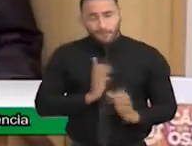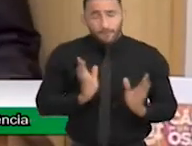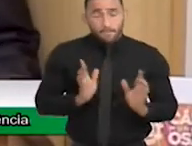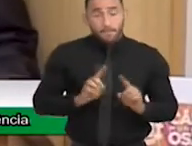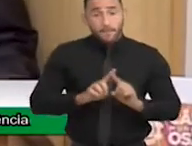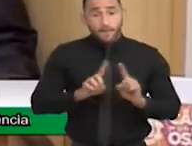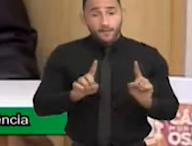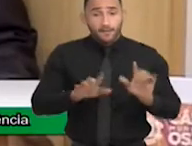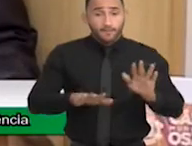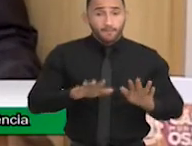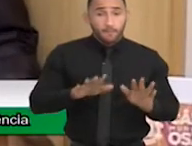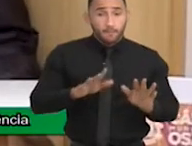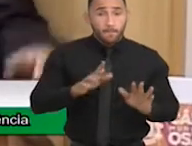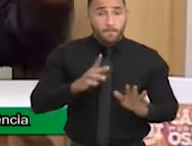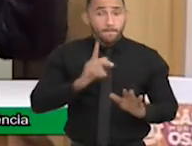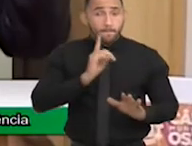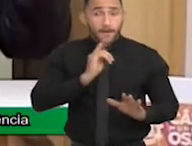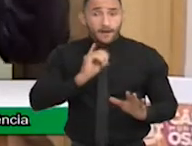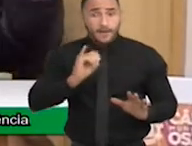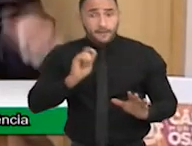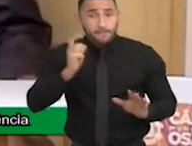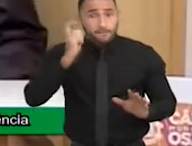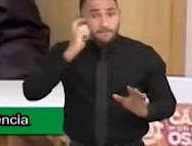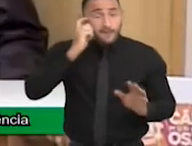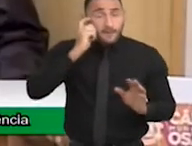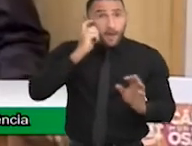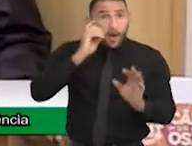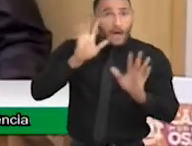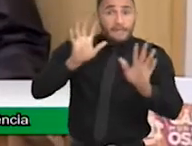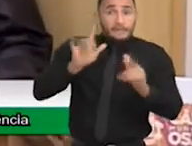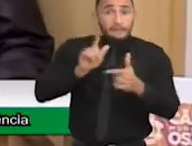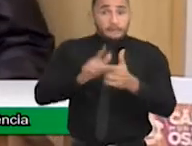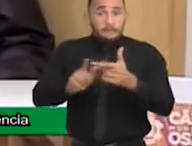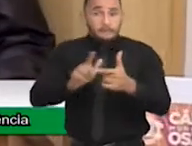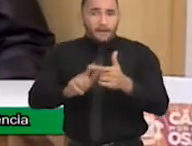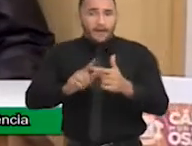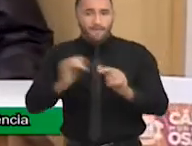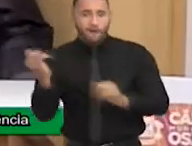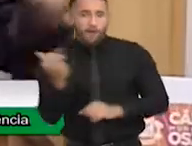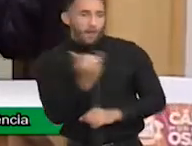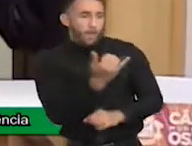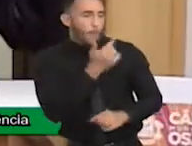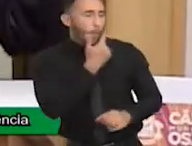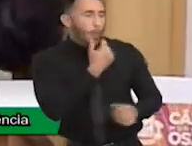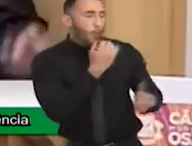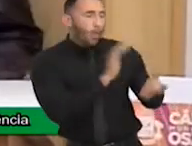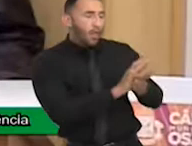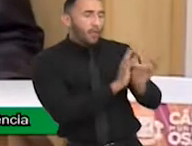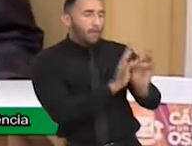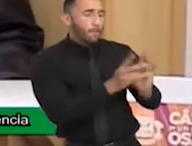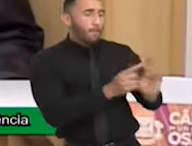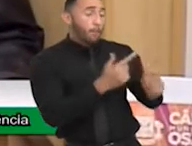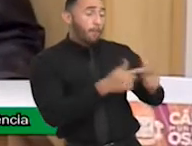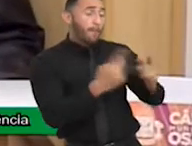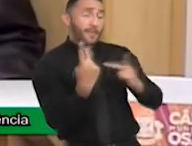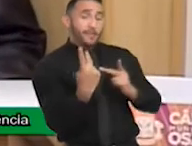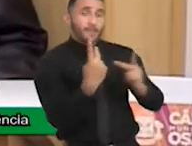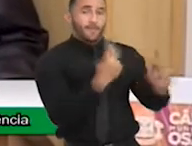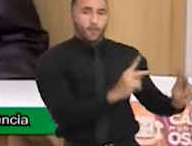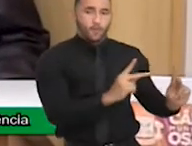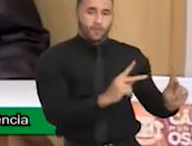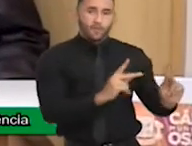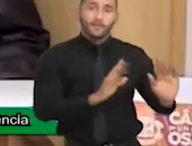encara aquilo como, aspas, um problema, e falo para a esposa, se vira, o problema é seu, né?